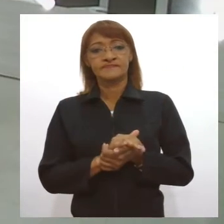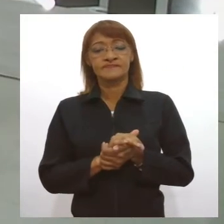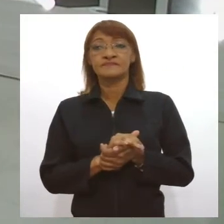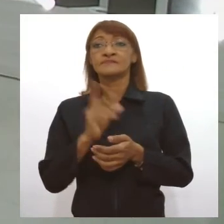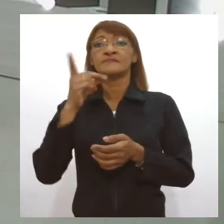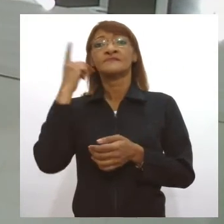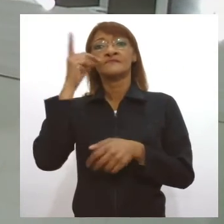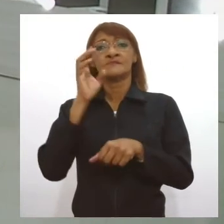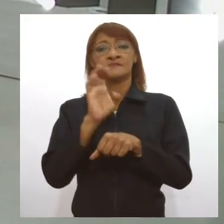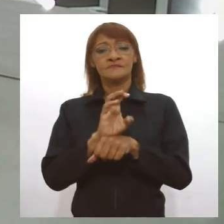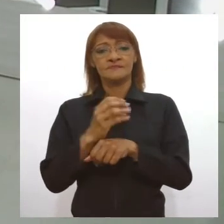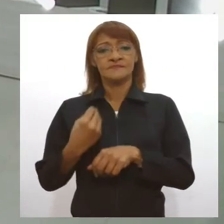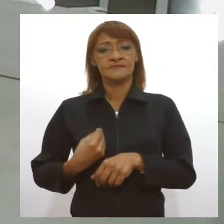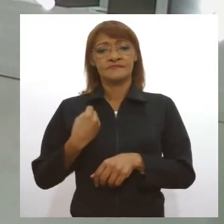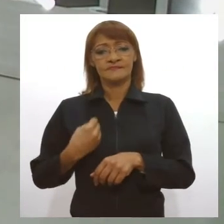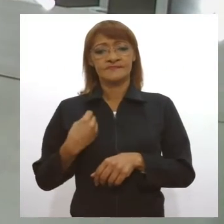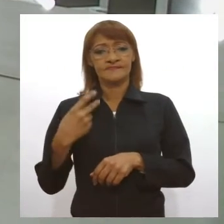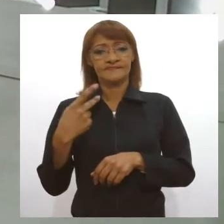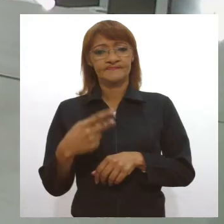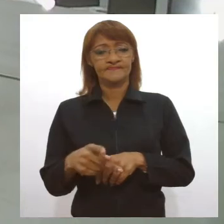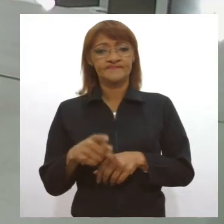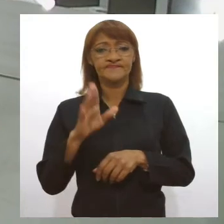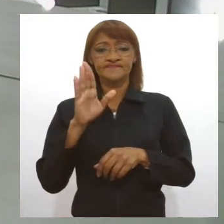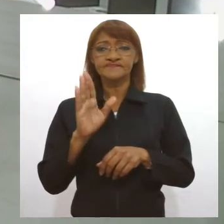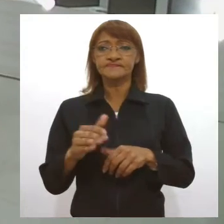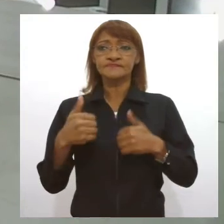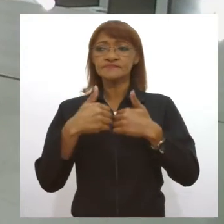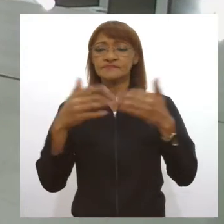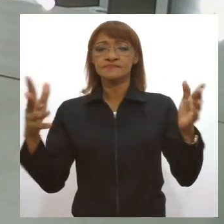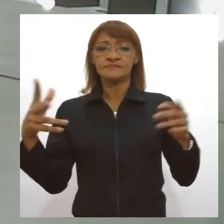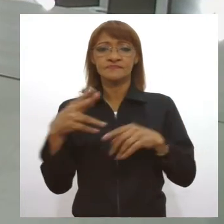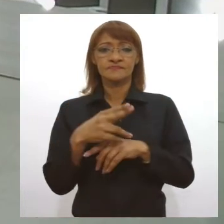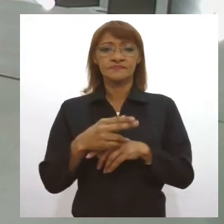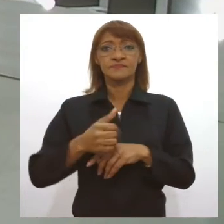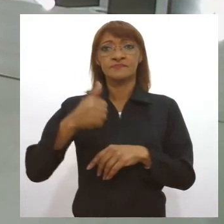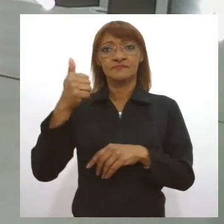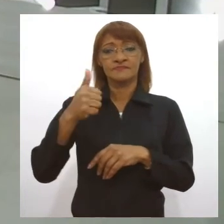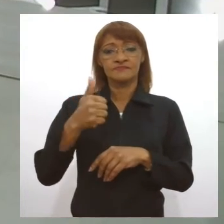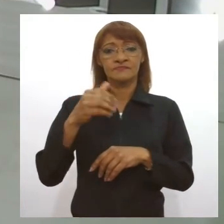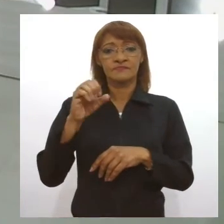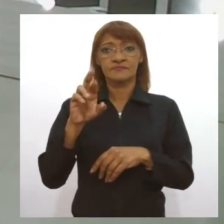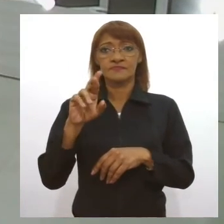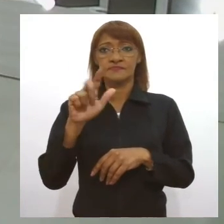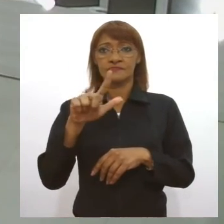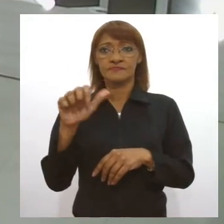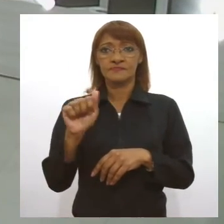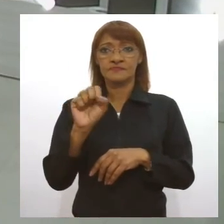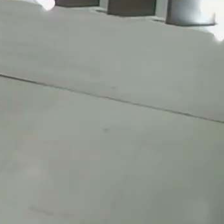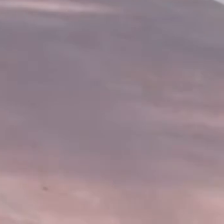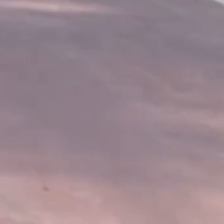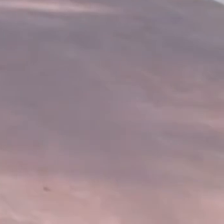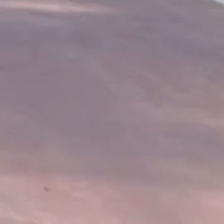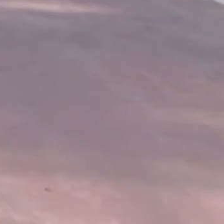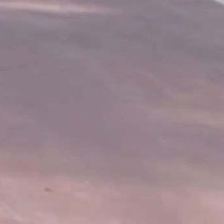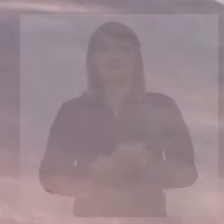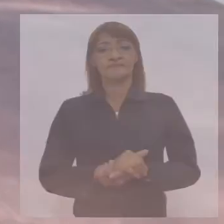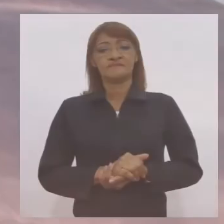deputados estaduais estiveram presentes na solenidade de inauguração do primeiro trecho da Orla Sul em Aracaju. Vamos conferir.